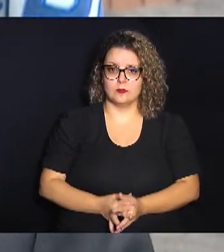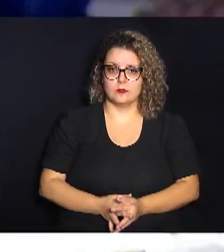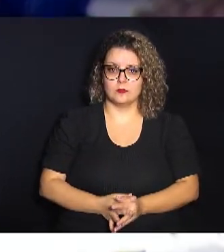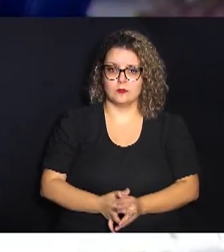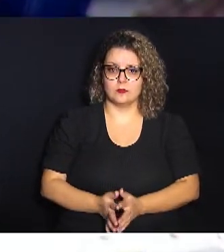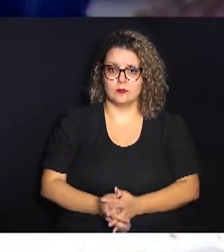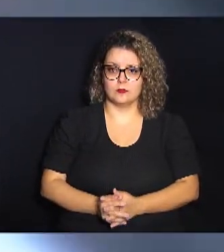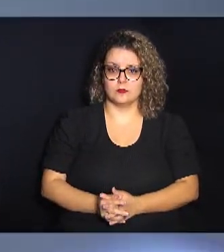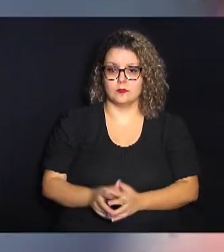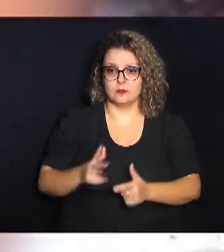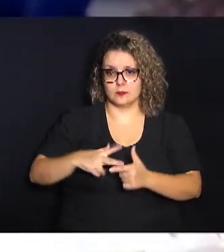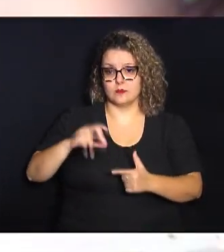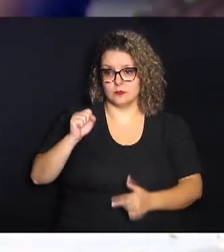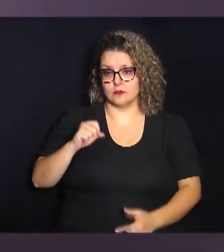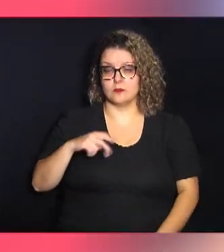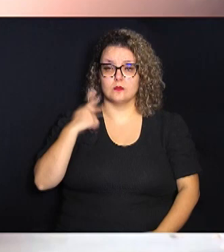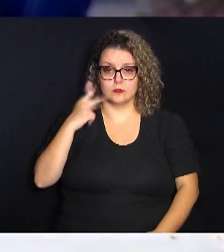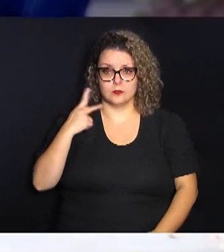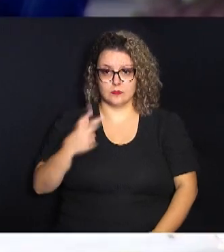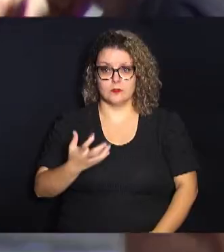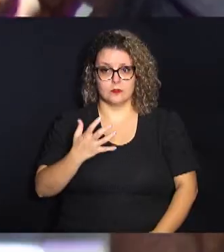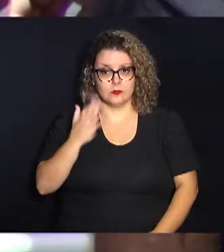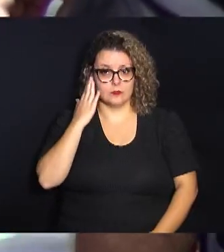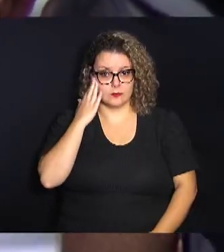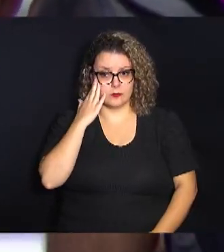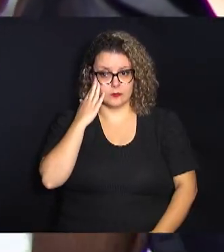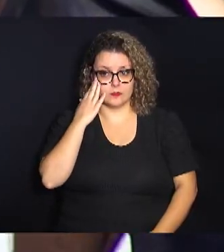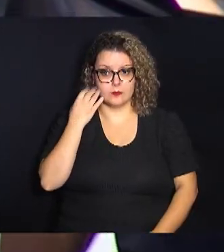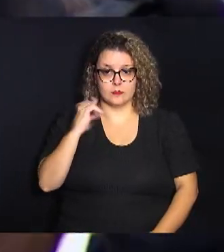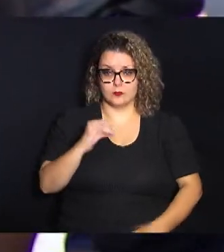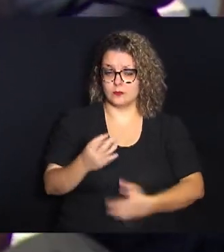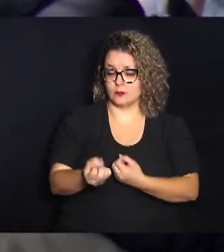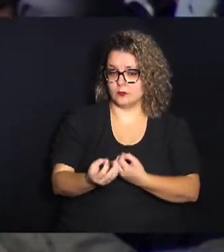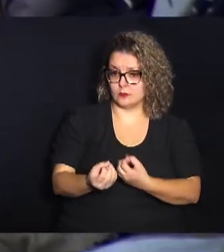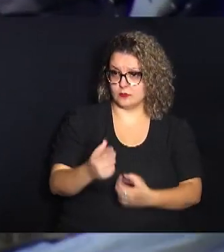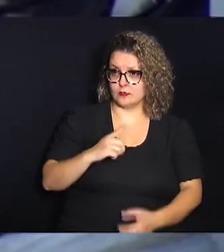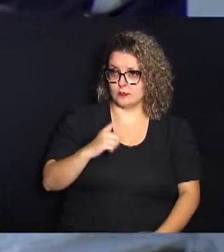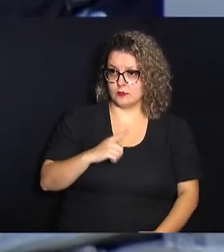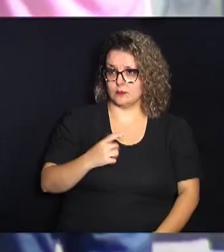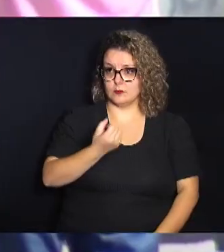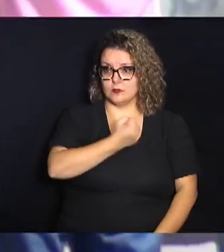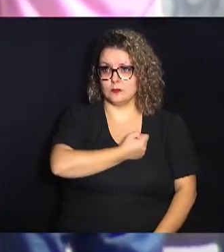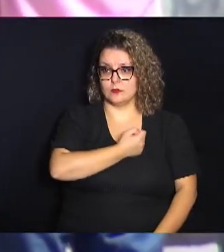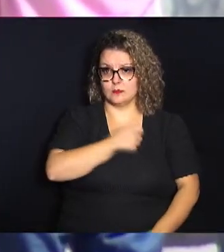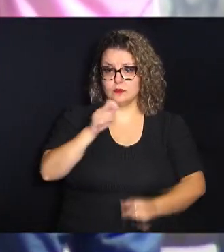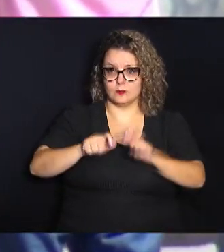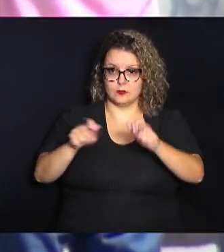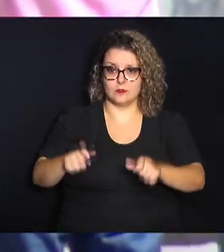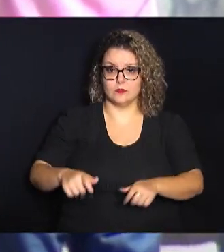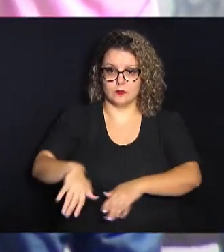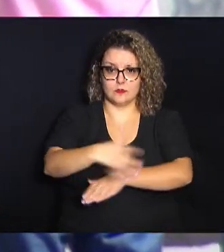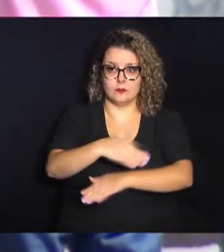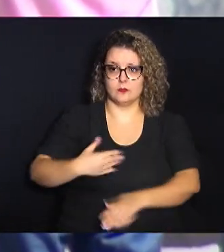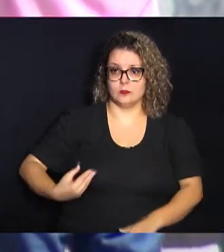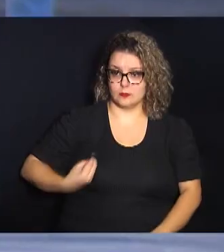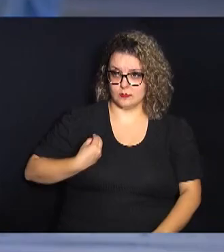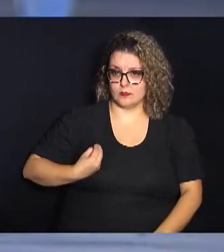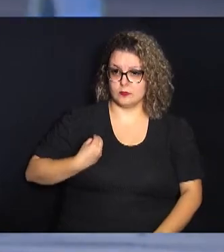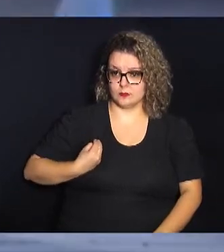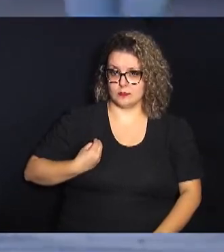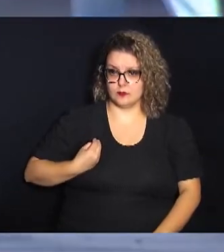conquistado O vereador ainda quer saber se há dados sobre o número de pessoas em situação de rua que foram